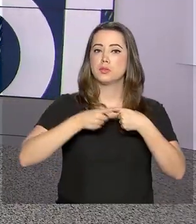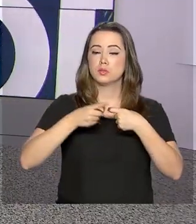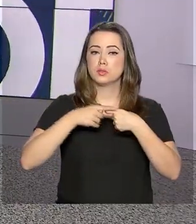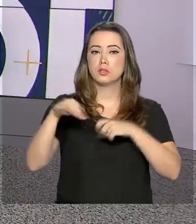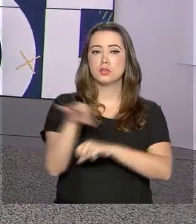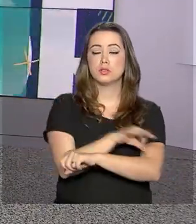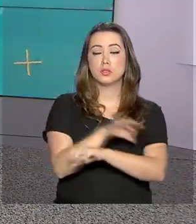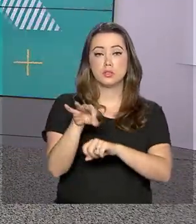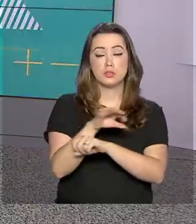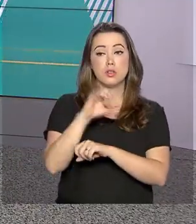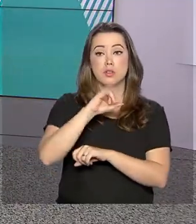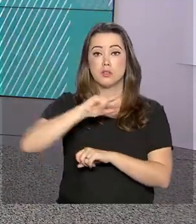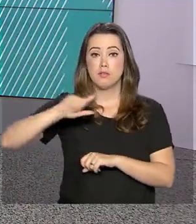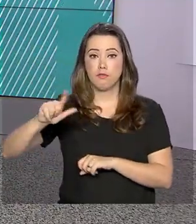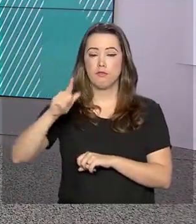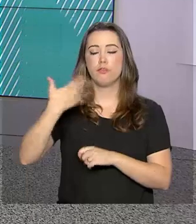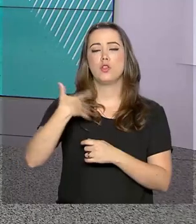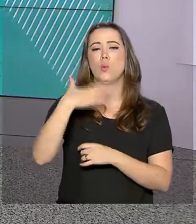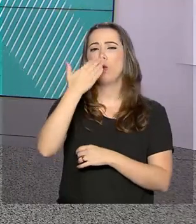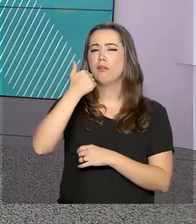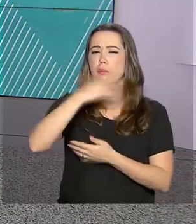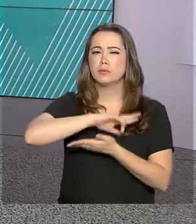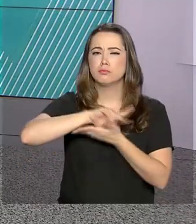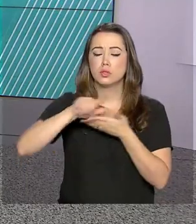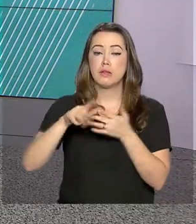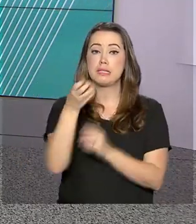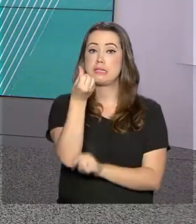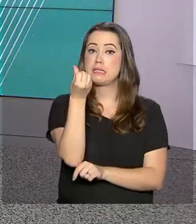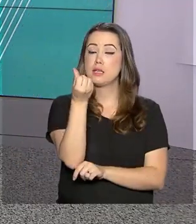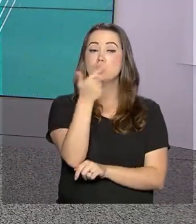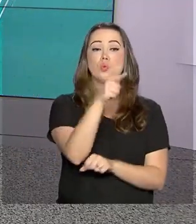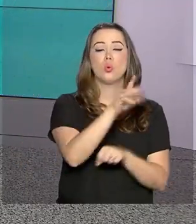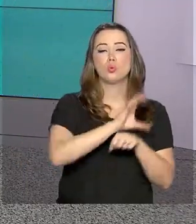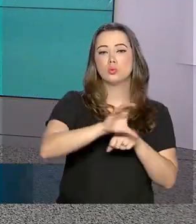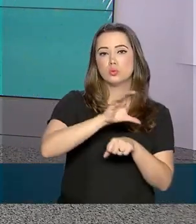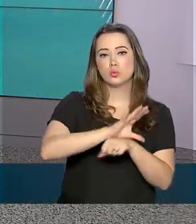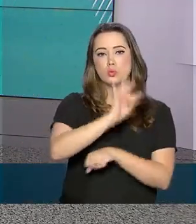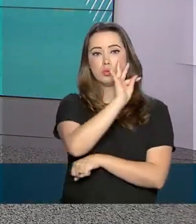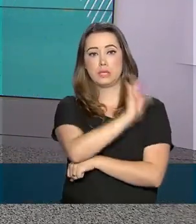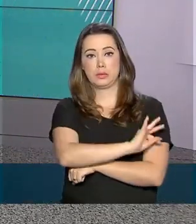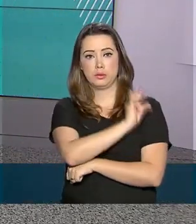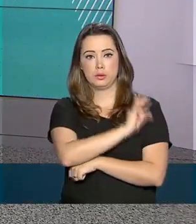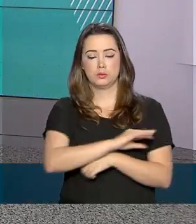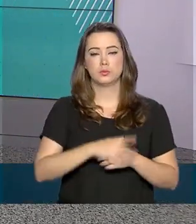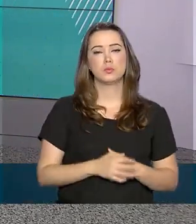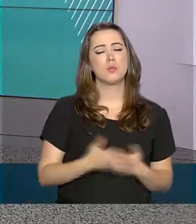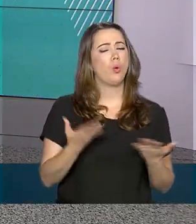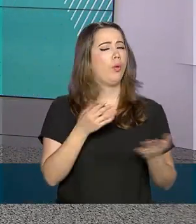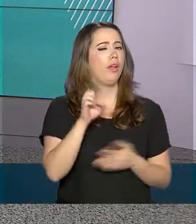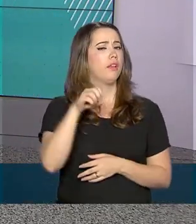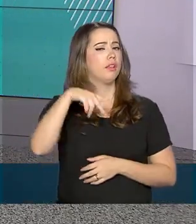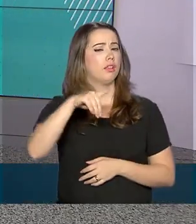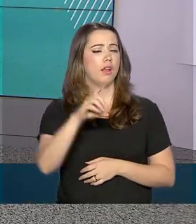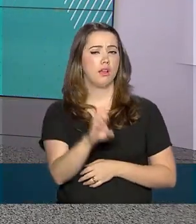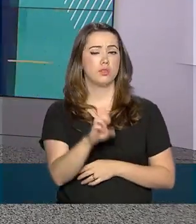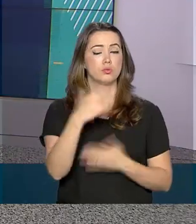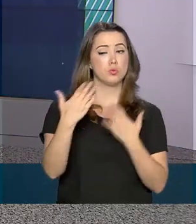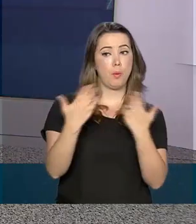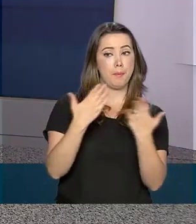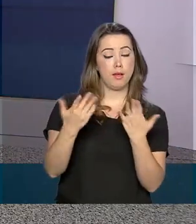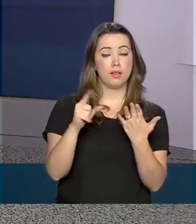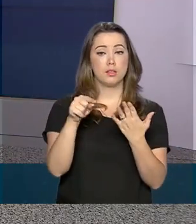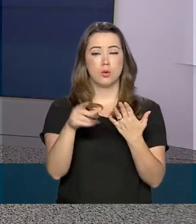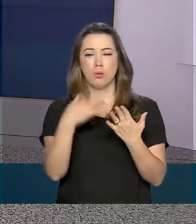alimentos, além de seis cursos tecnológicos. A prova do ENAD mede o aprendizado de universitários e vai ser aplicada no dia